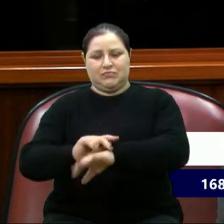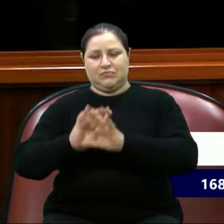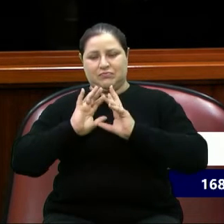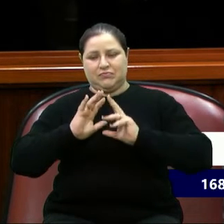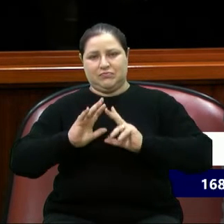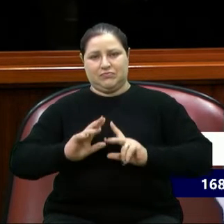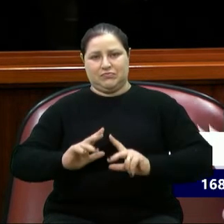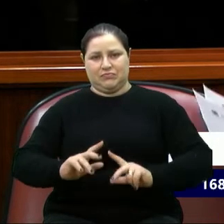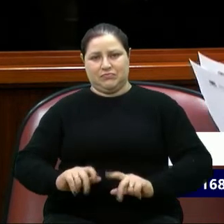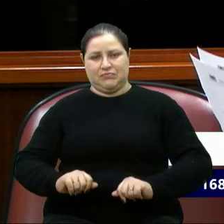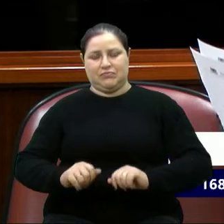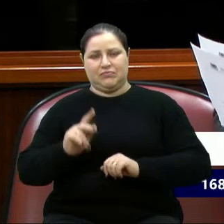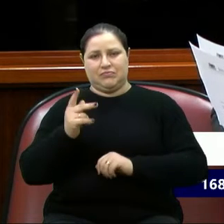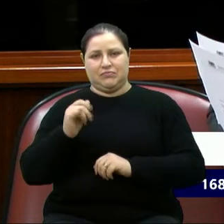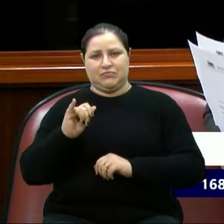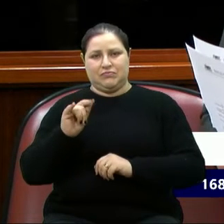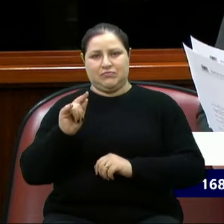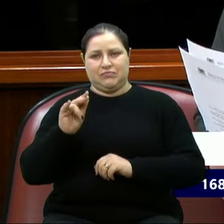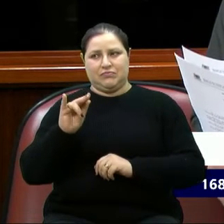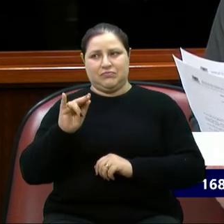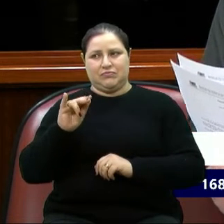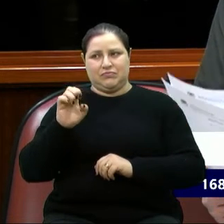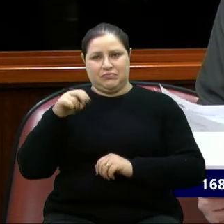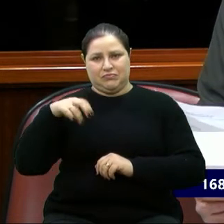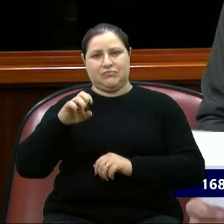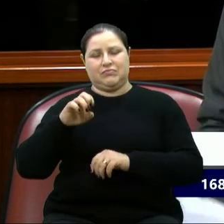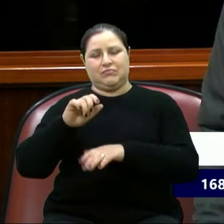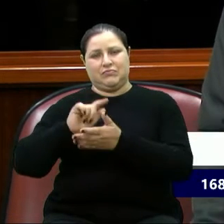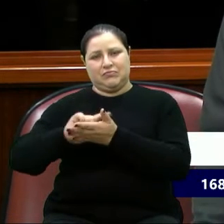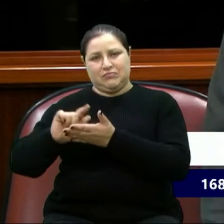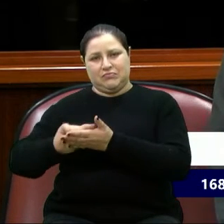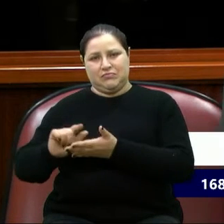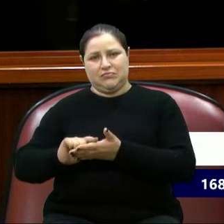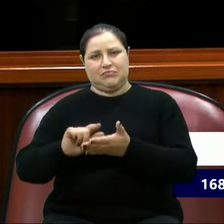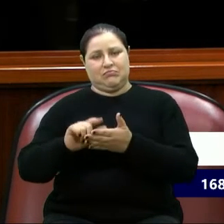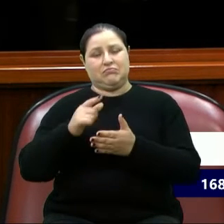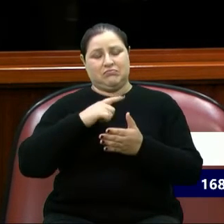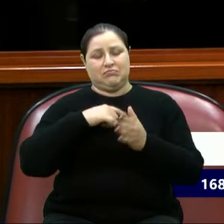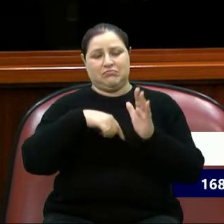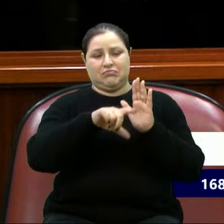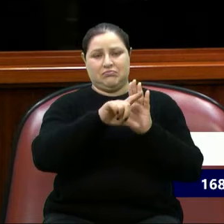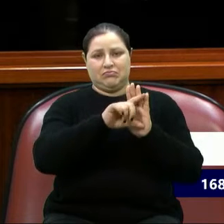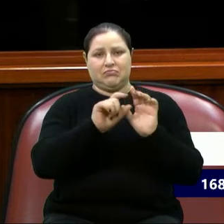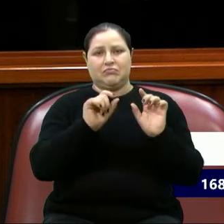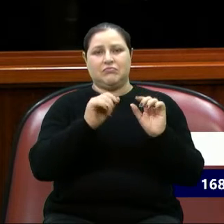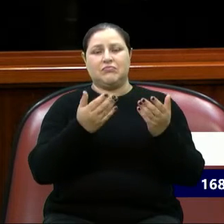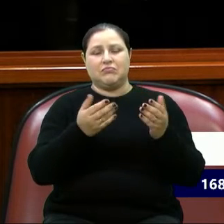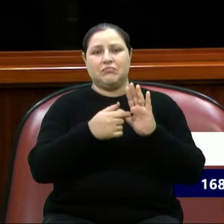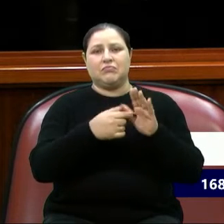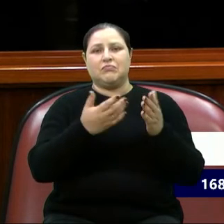corpo da lei, ele já estabelece quais são as possibilidades de investimentos dessa